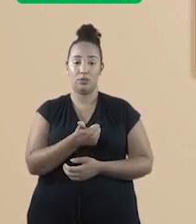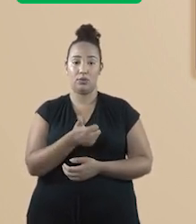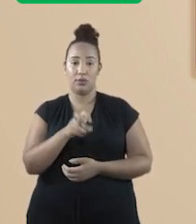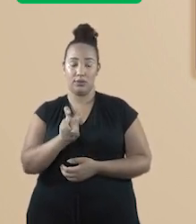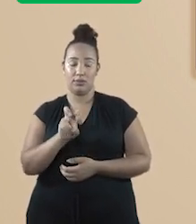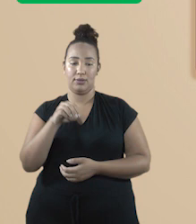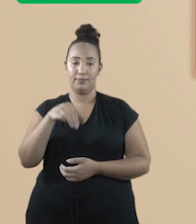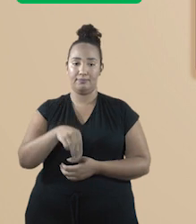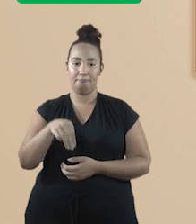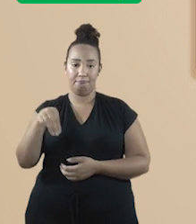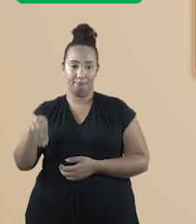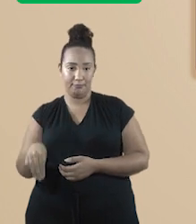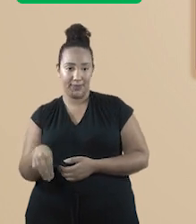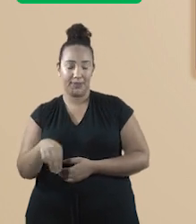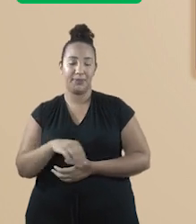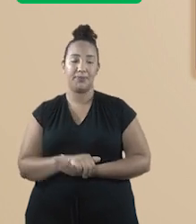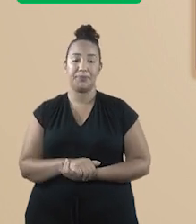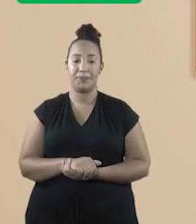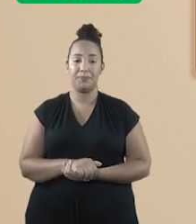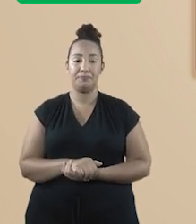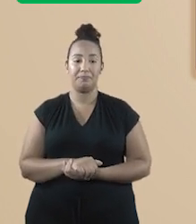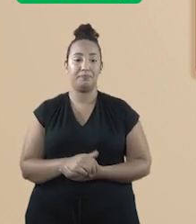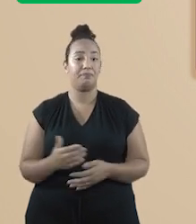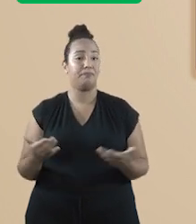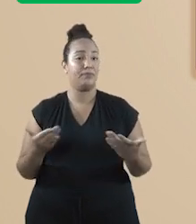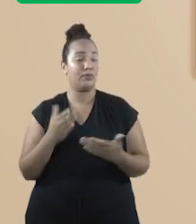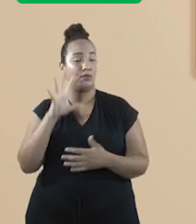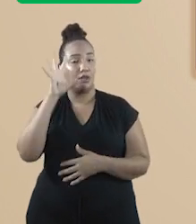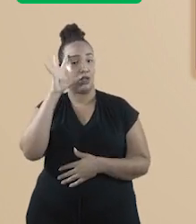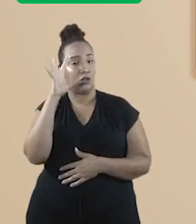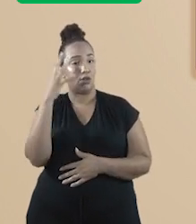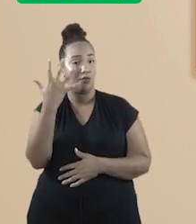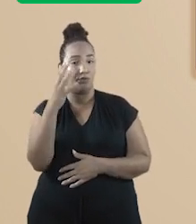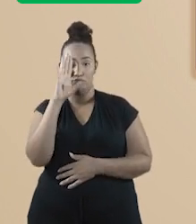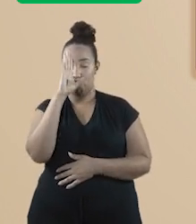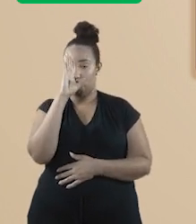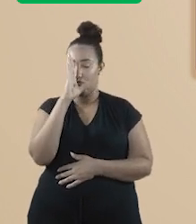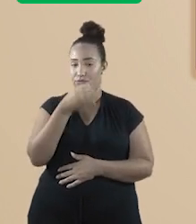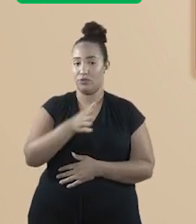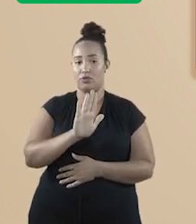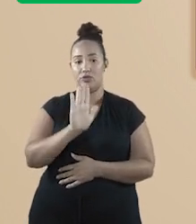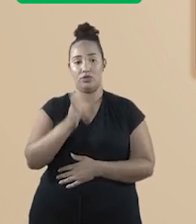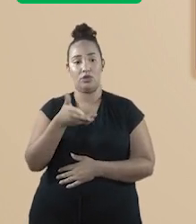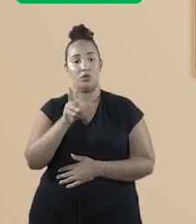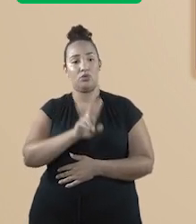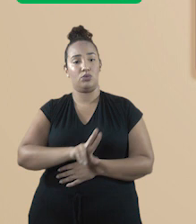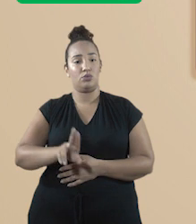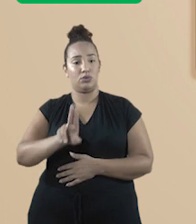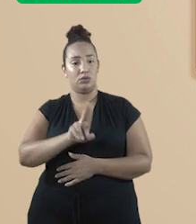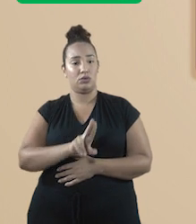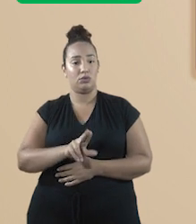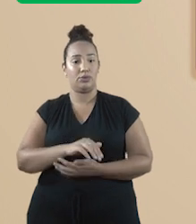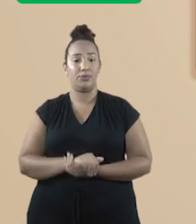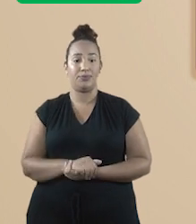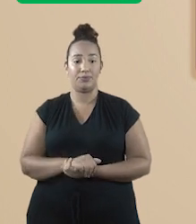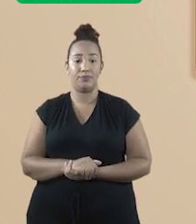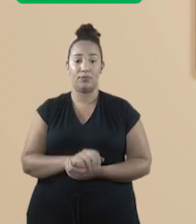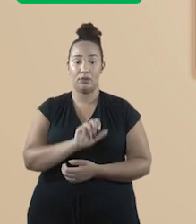milímetros. Agora, resolvemos de forma mais direta, aplicando na equação.